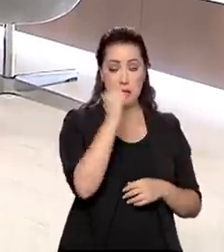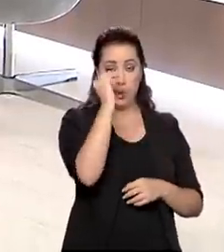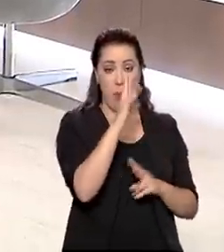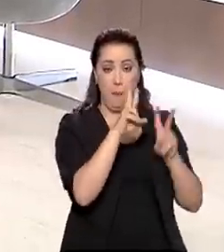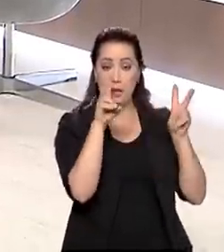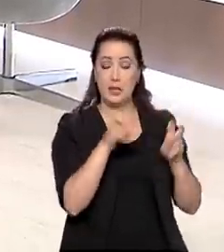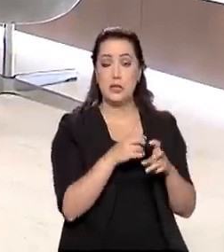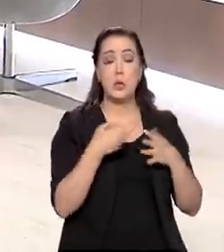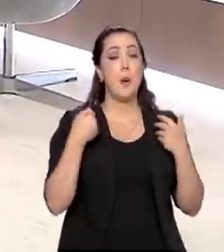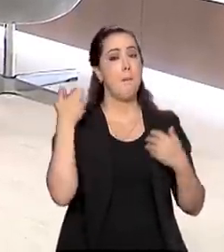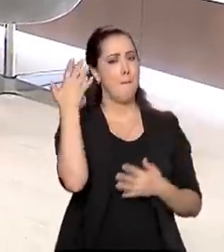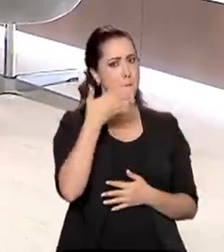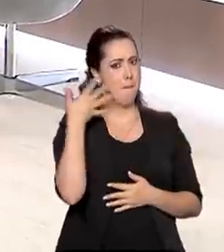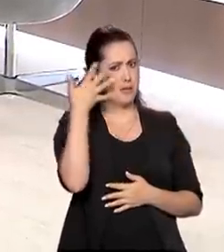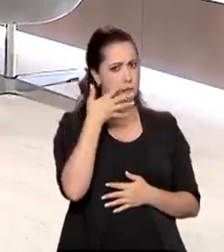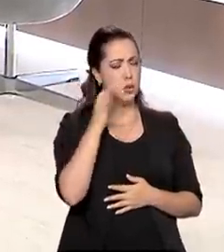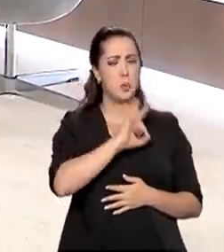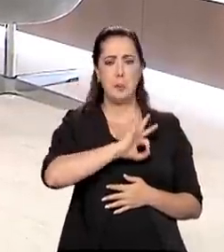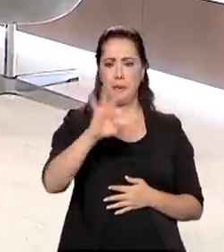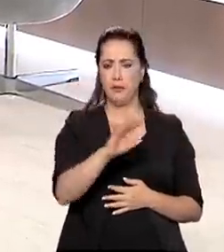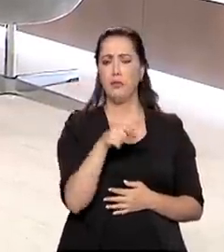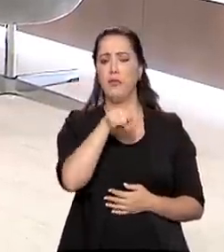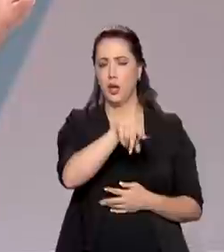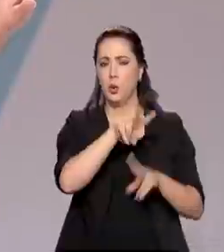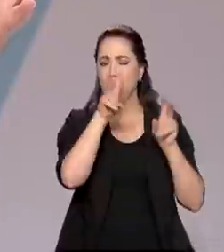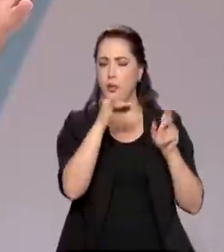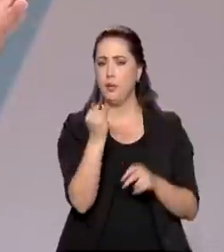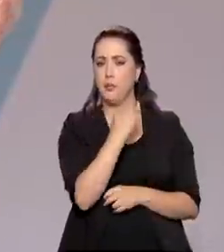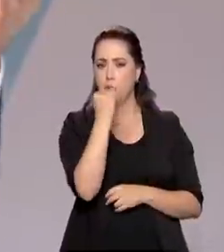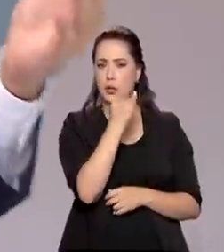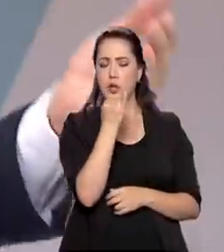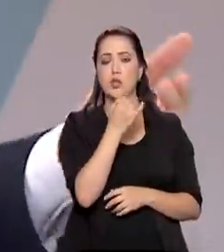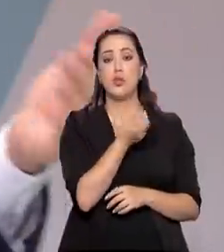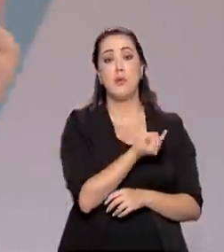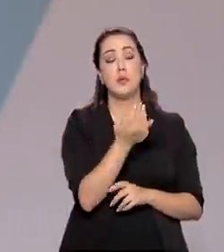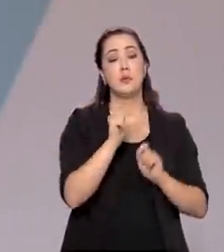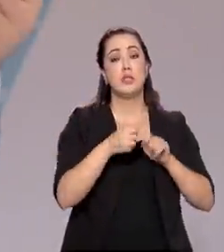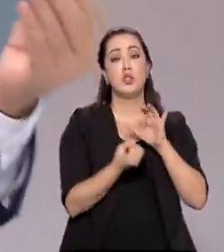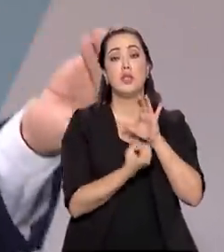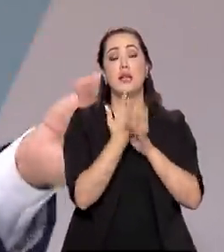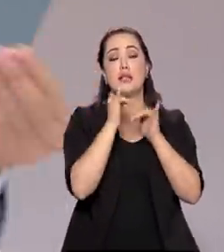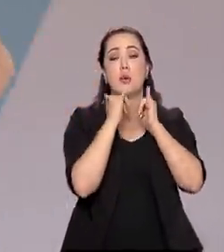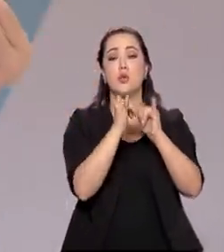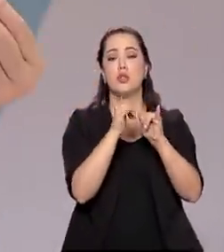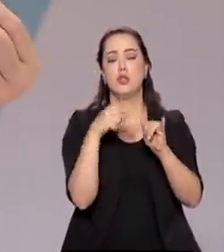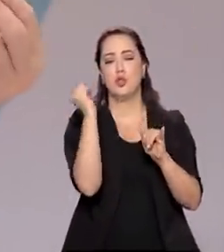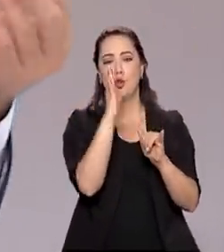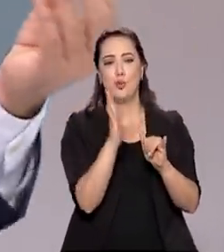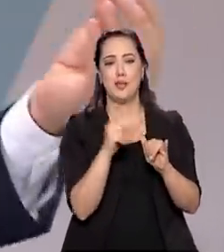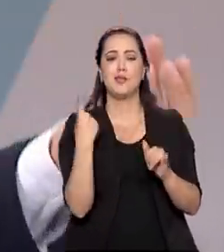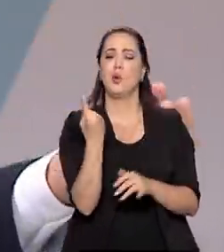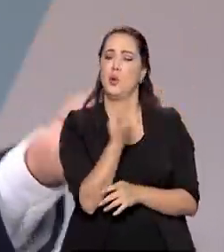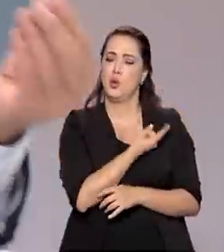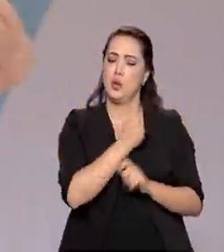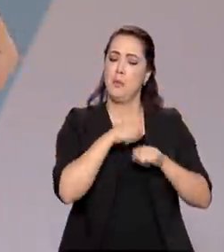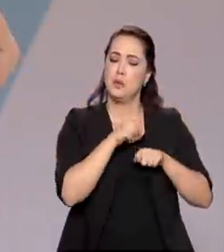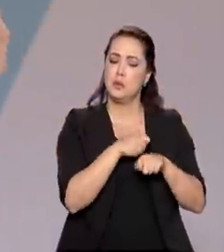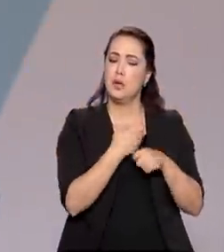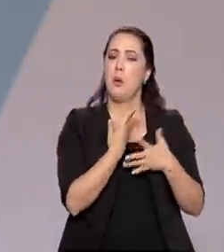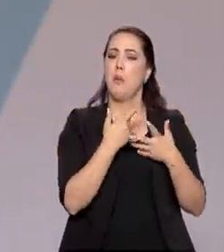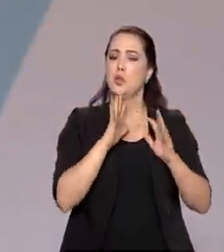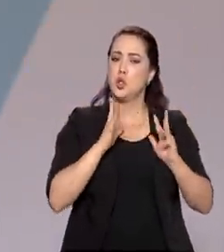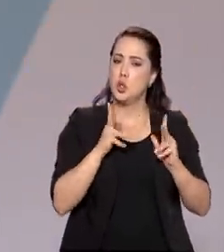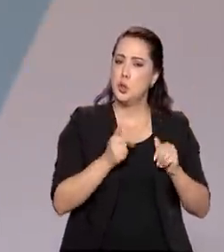Foi esclarecedor mostrar essa diversificação da matriz energética brasileira e como nós temos uma matriz energética limpa e